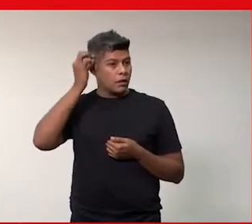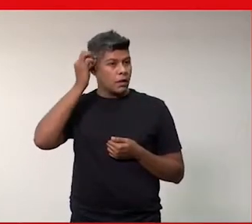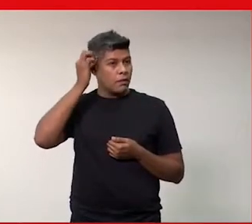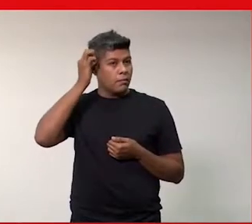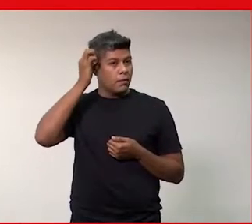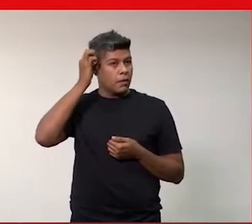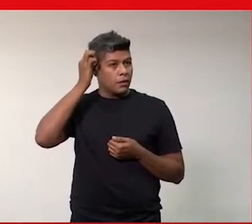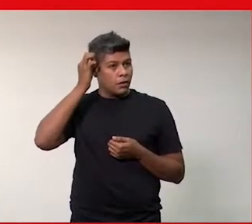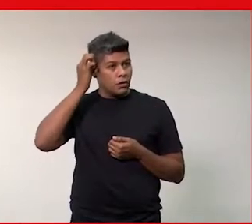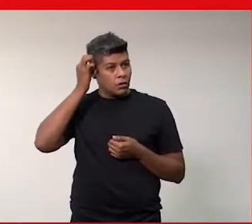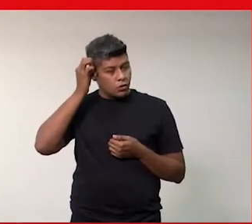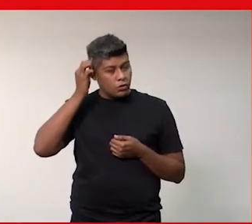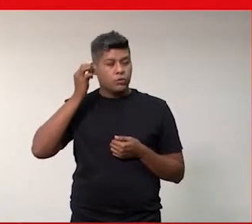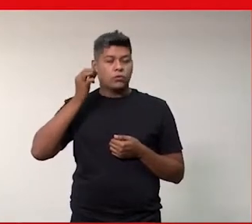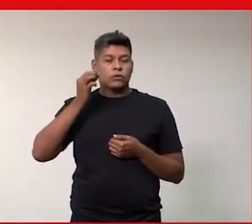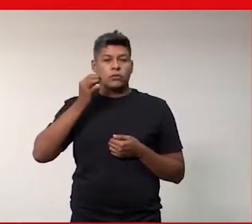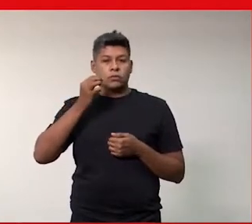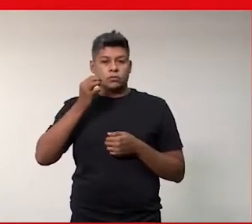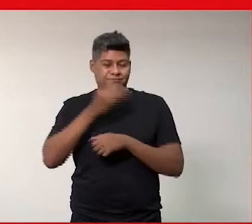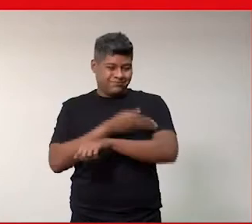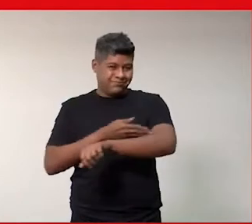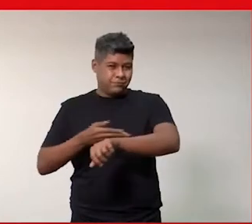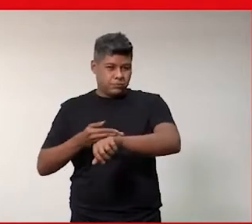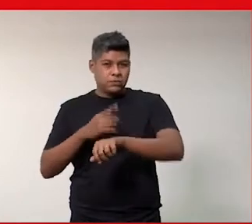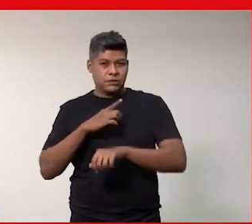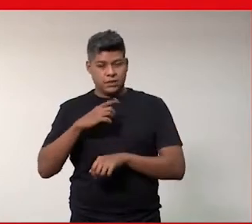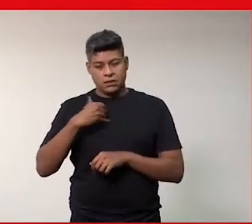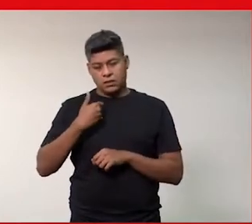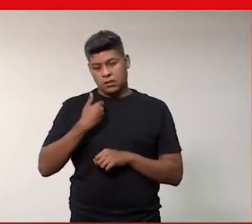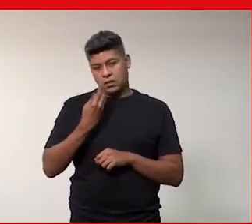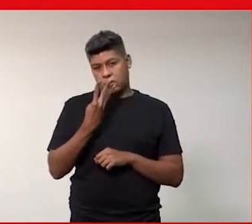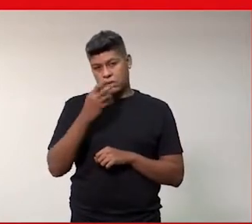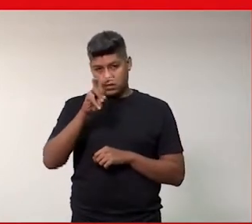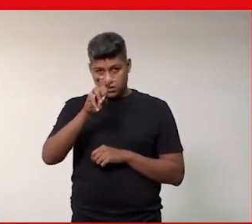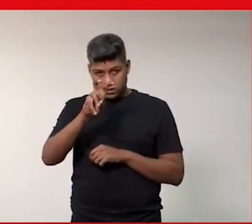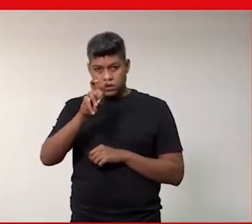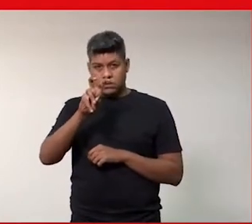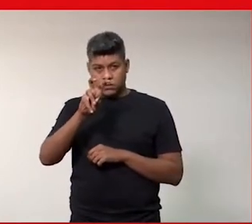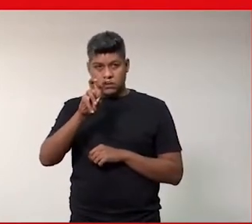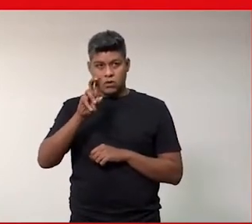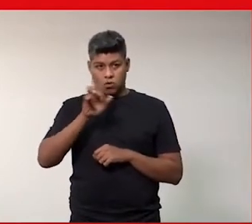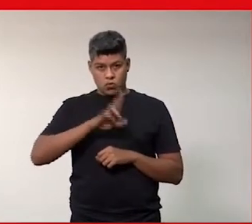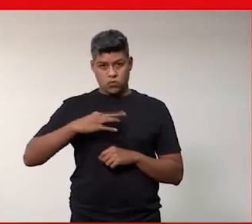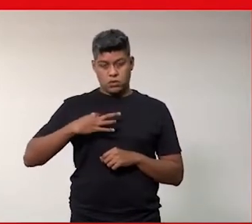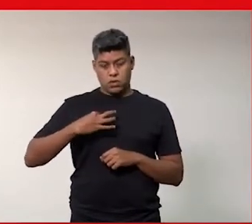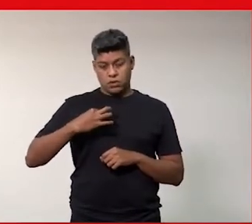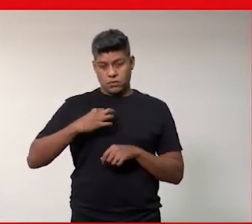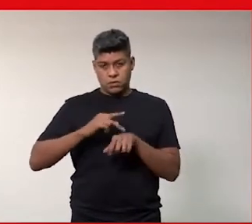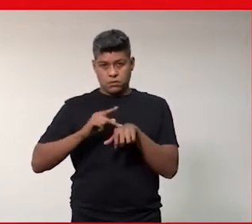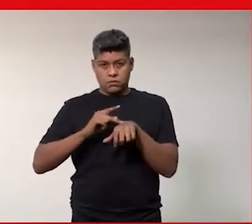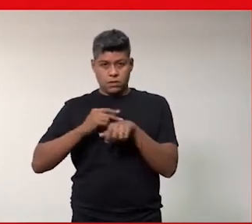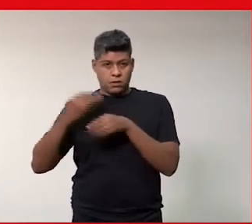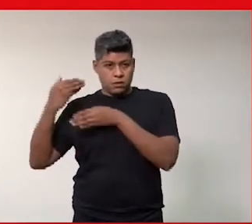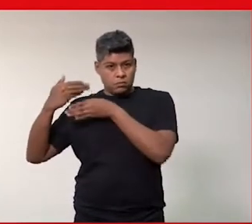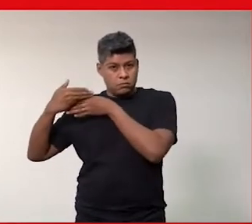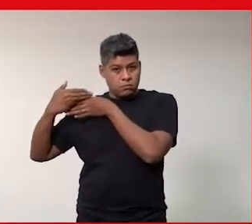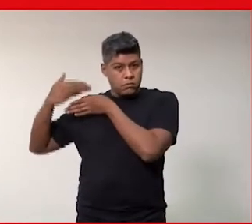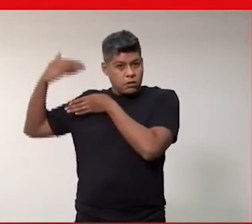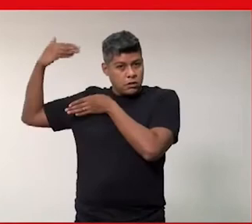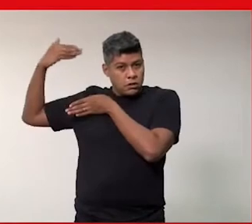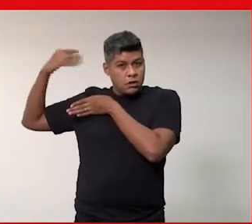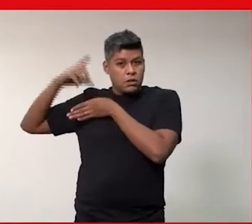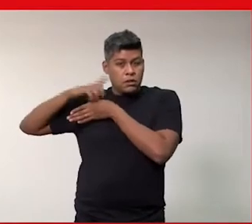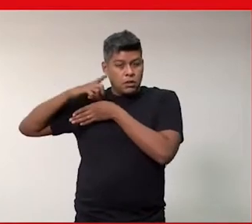castanhos, com umas mestras louras, tenho 45 anos e estou usando uma blusa preta e atrás de mim tem uma